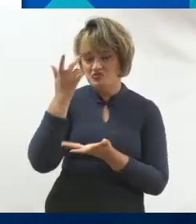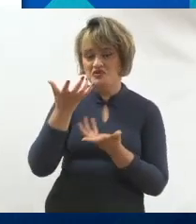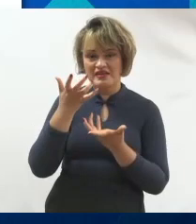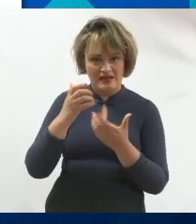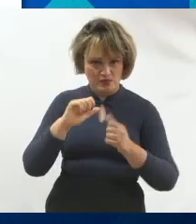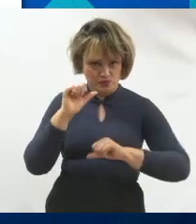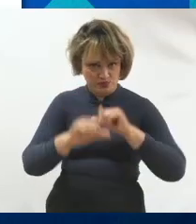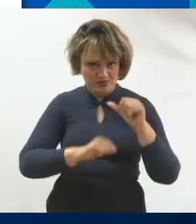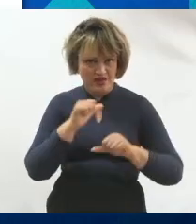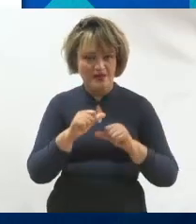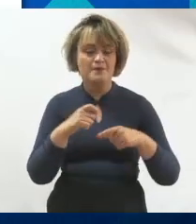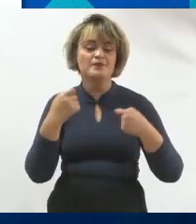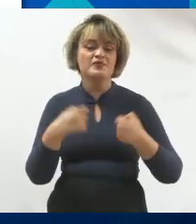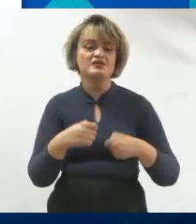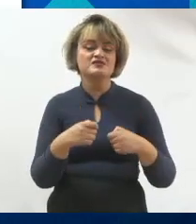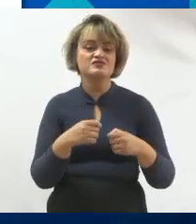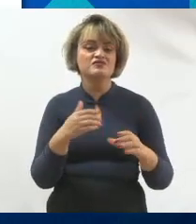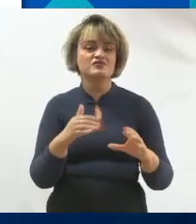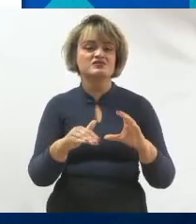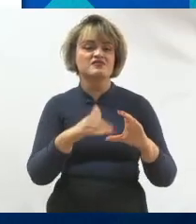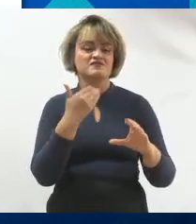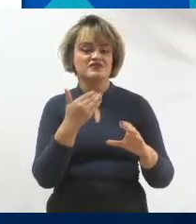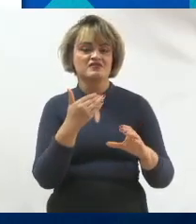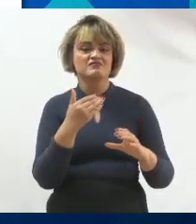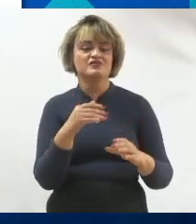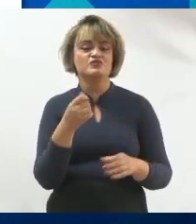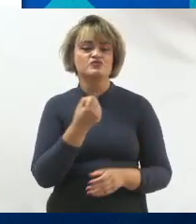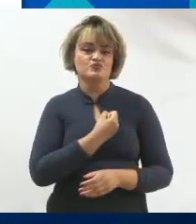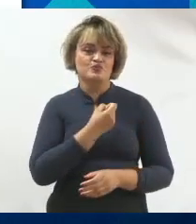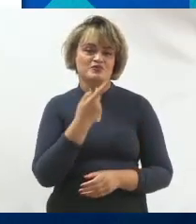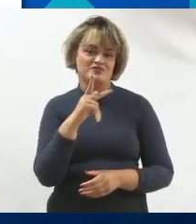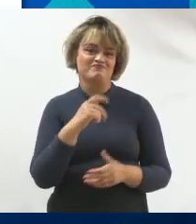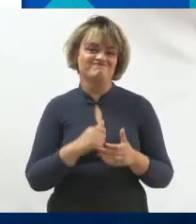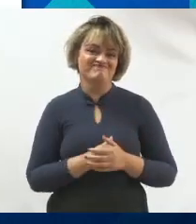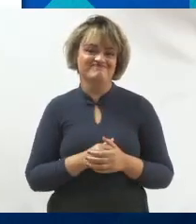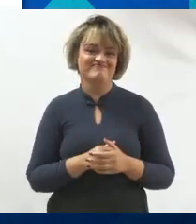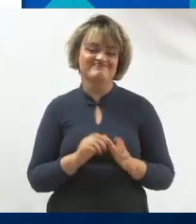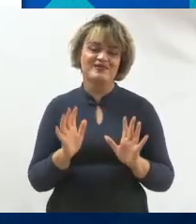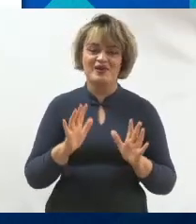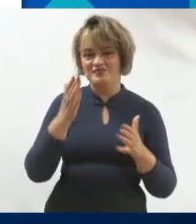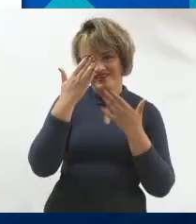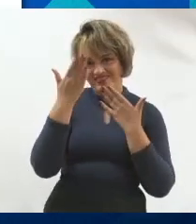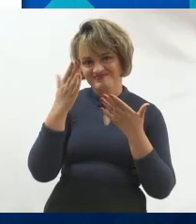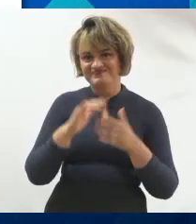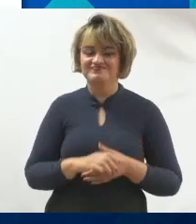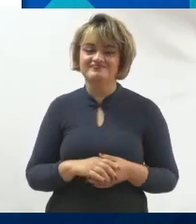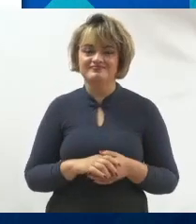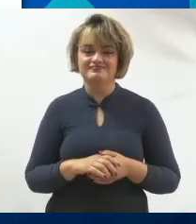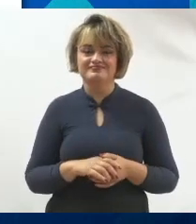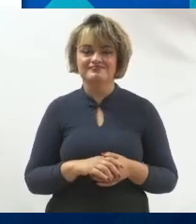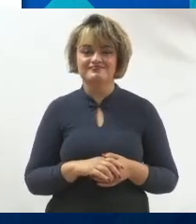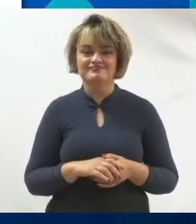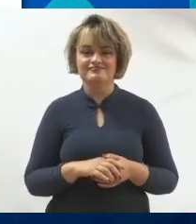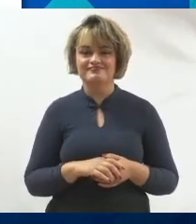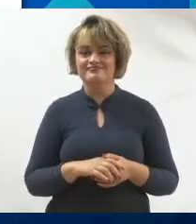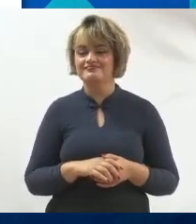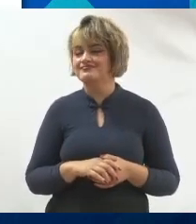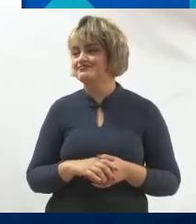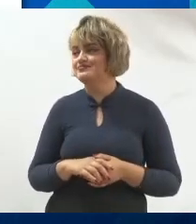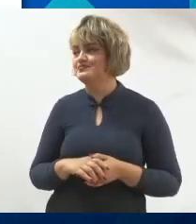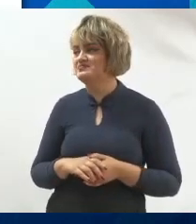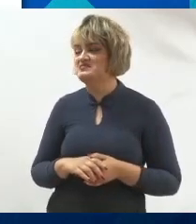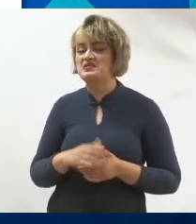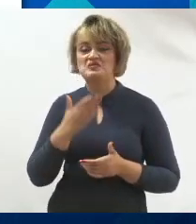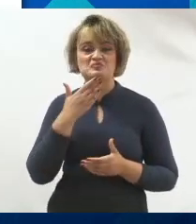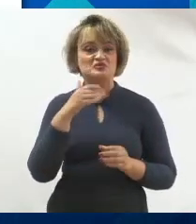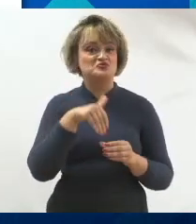mudança e, para isso, preciso que você envie seu nome para o meu WhatsApp. Muito obrigada, você pode contar comigo. Não